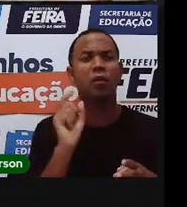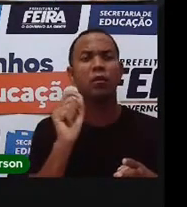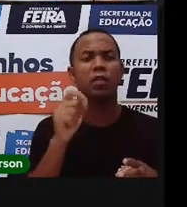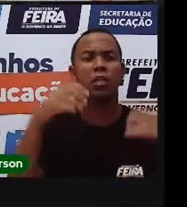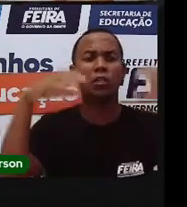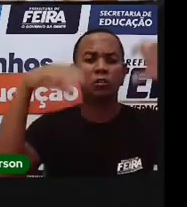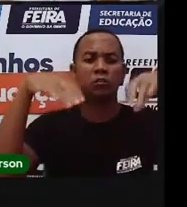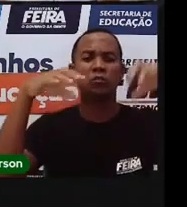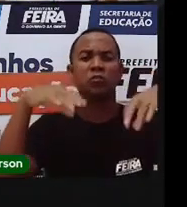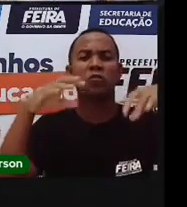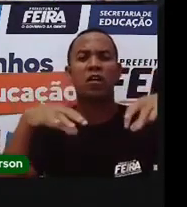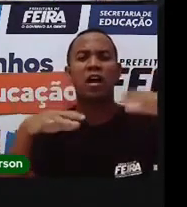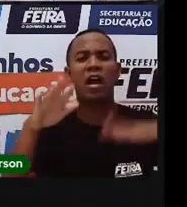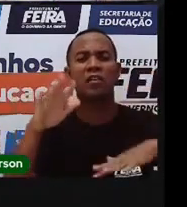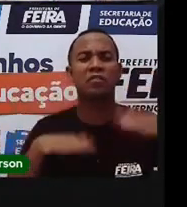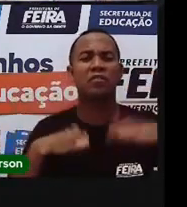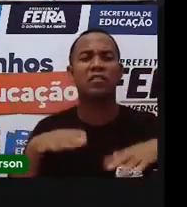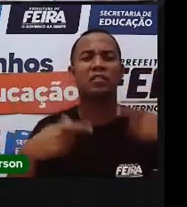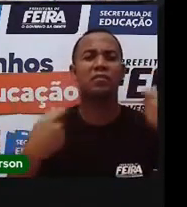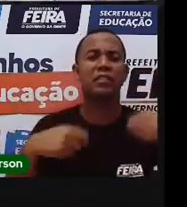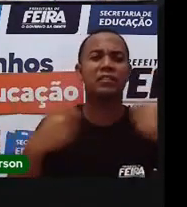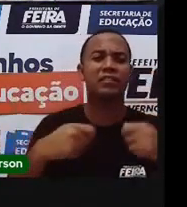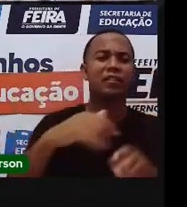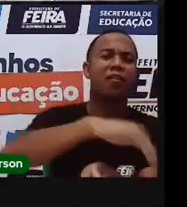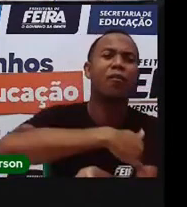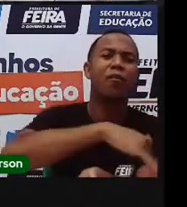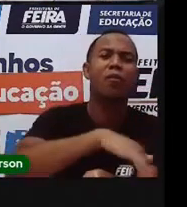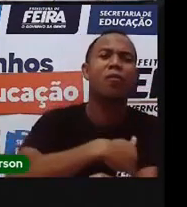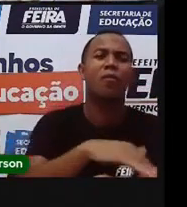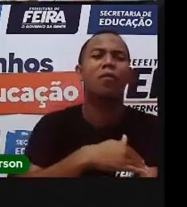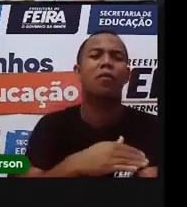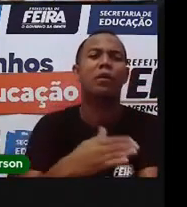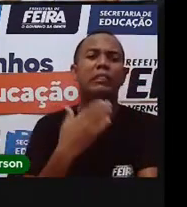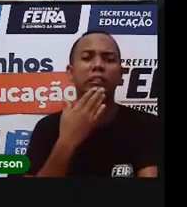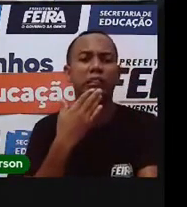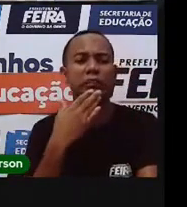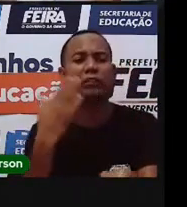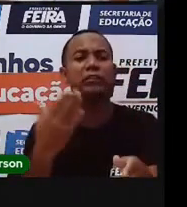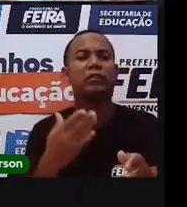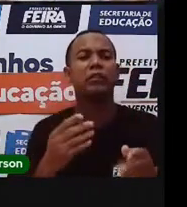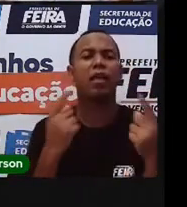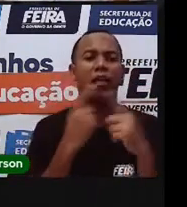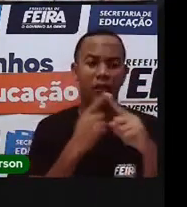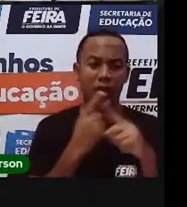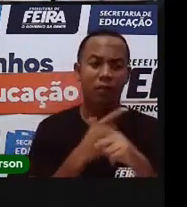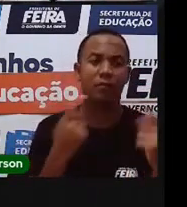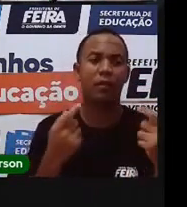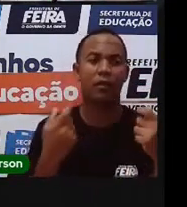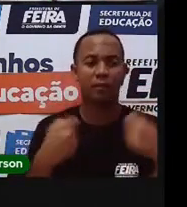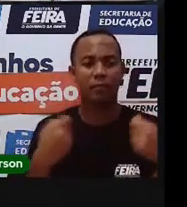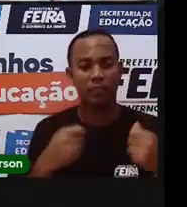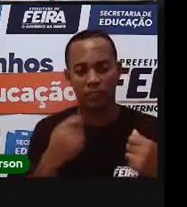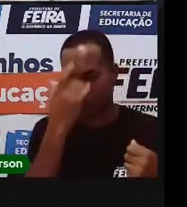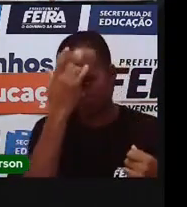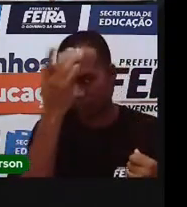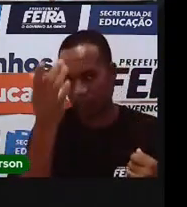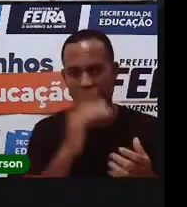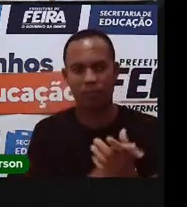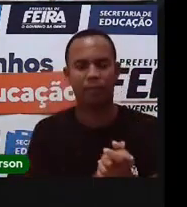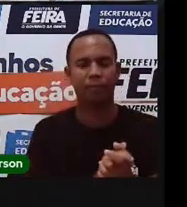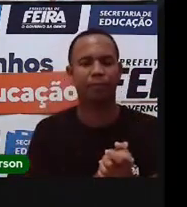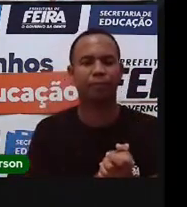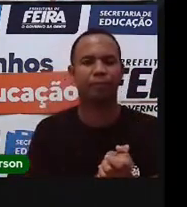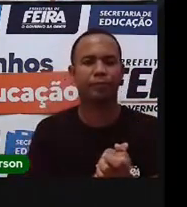que olhem a passe a patrol, que arrumem as estradas. Então, o importante é facilitar o ir e vir das pessoas, que é a